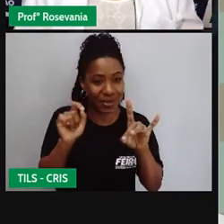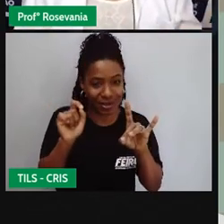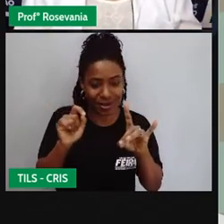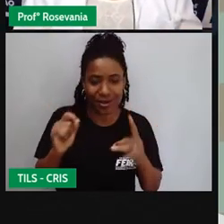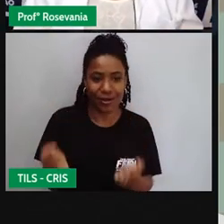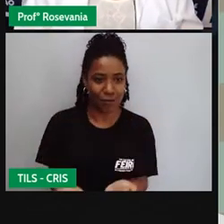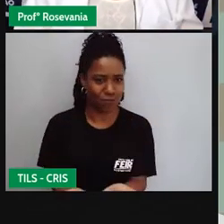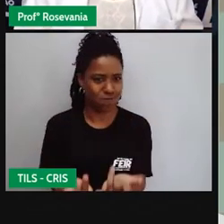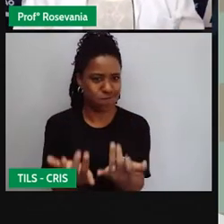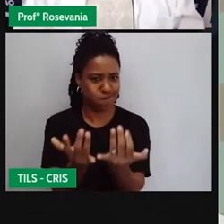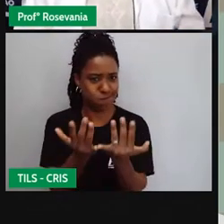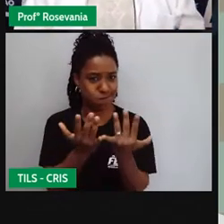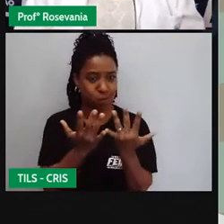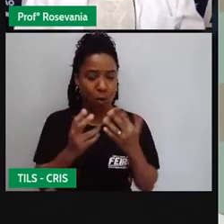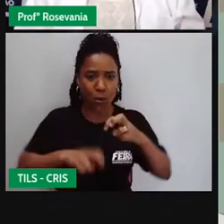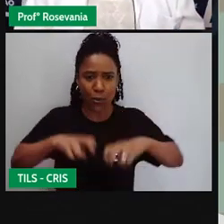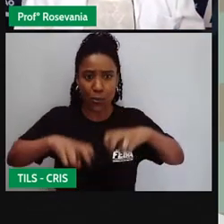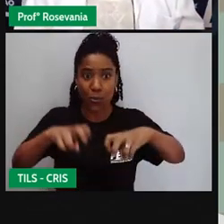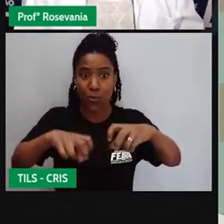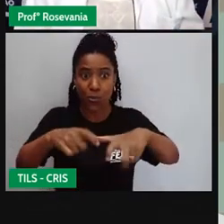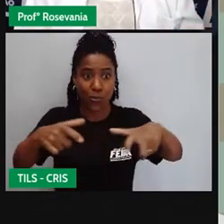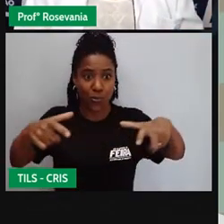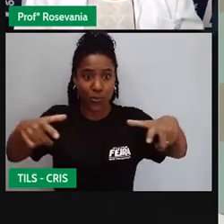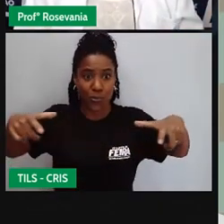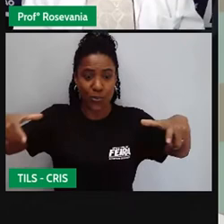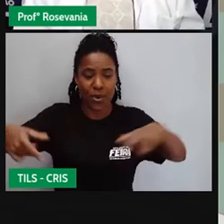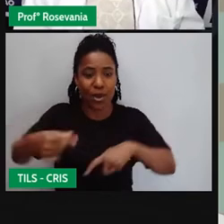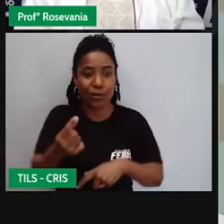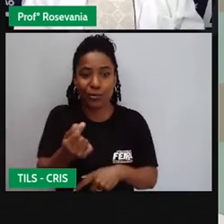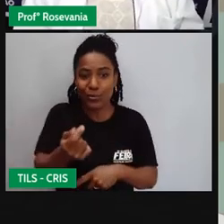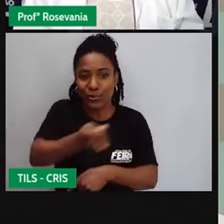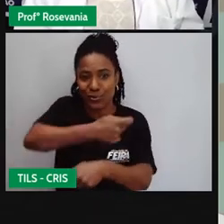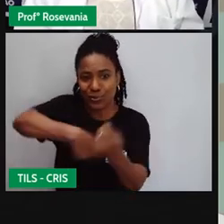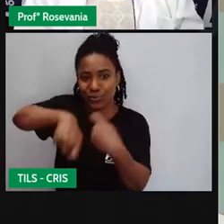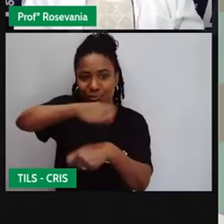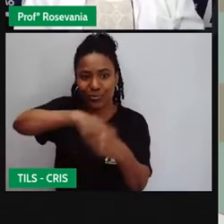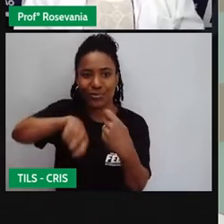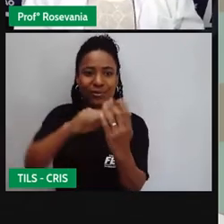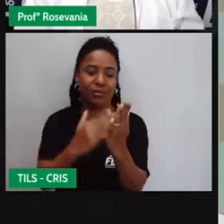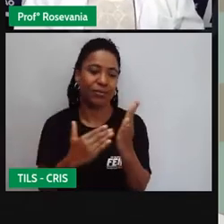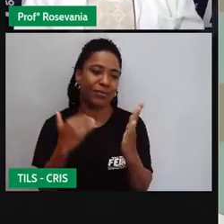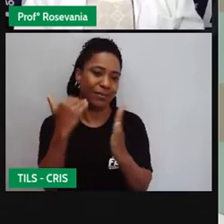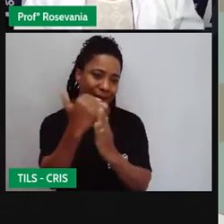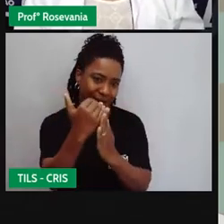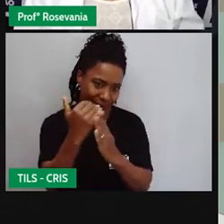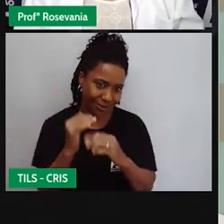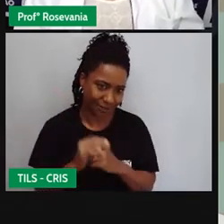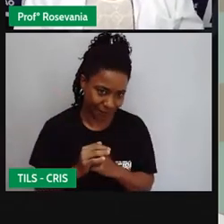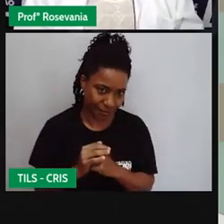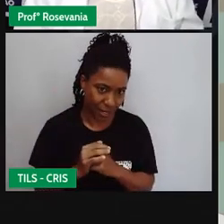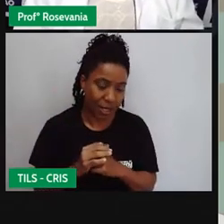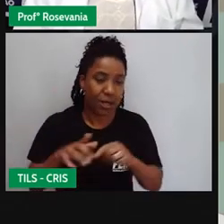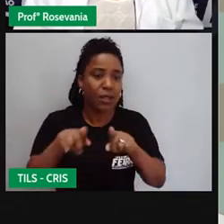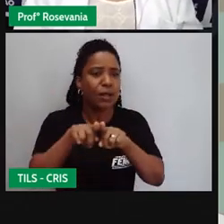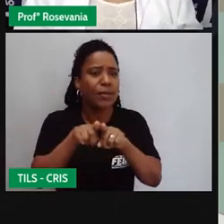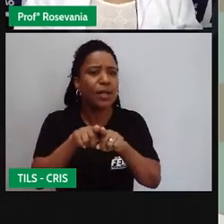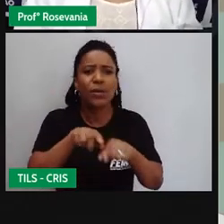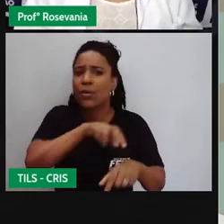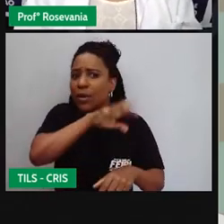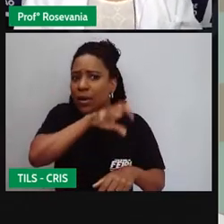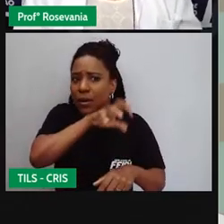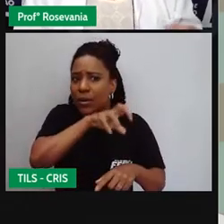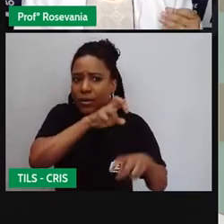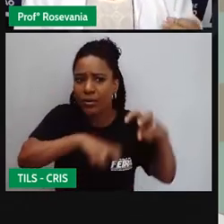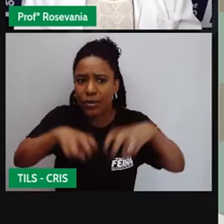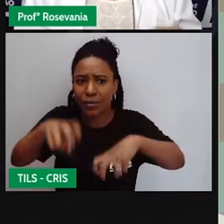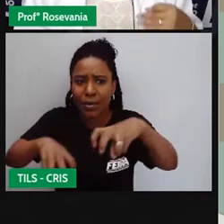lucrativo possível. Aí a gente vai tentar fazer. Desde como eu vou cuidar dos animais, que local eu vou colocar eles, que tipo de